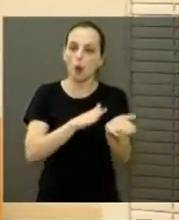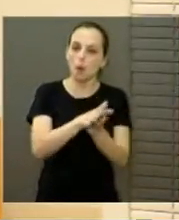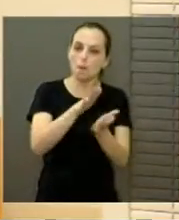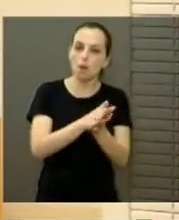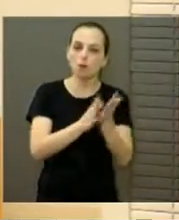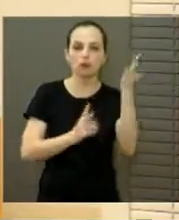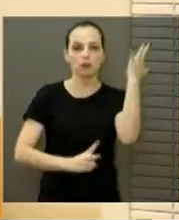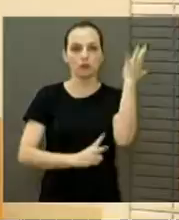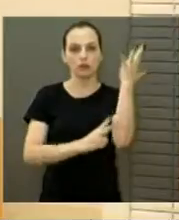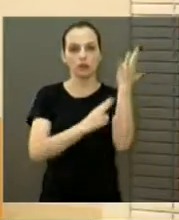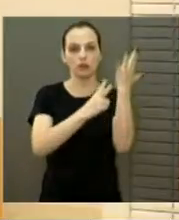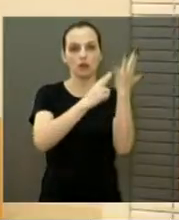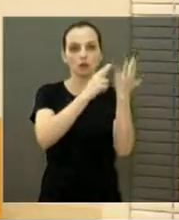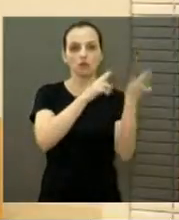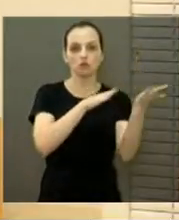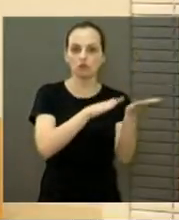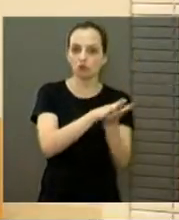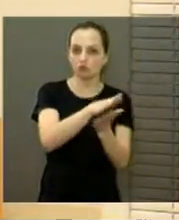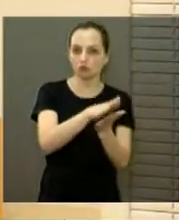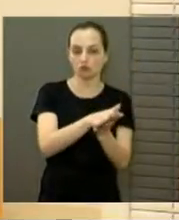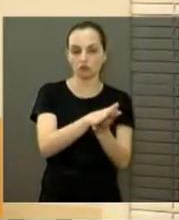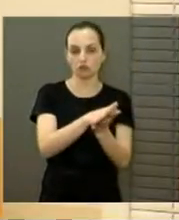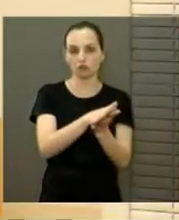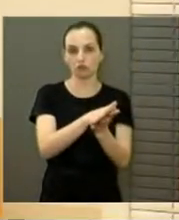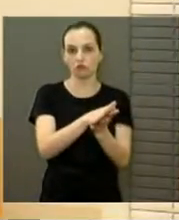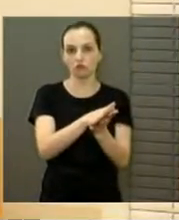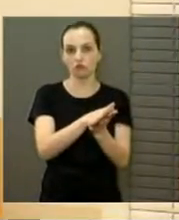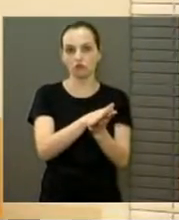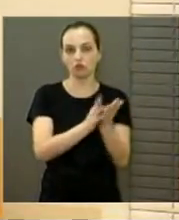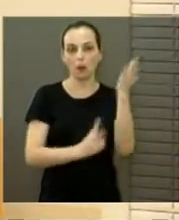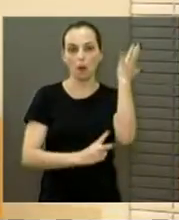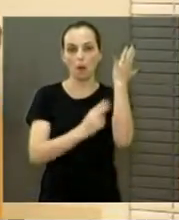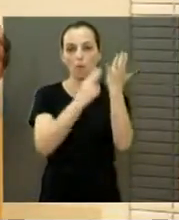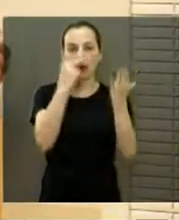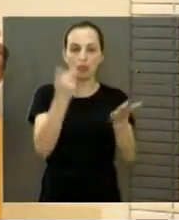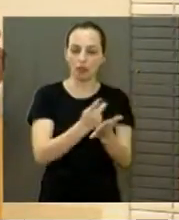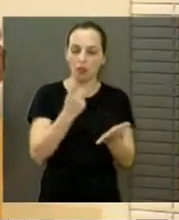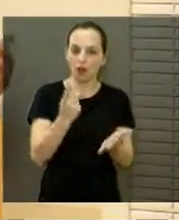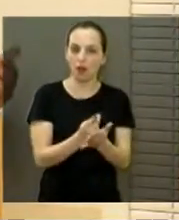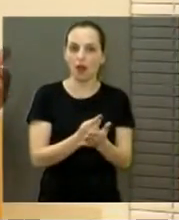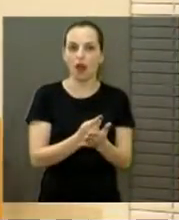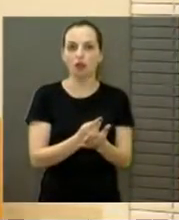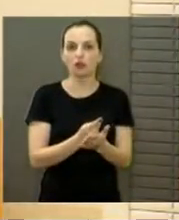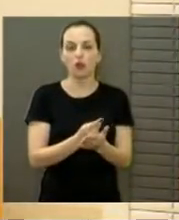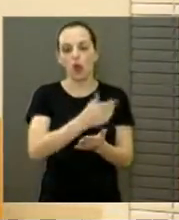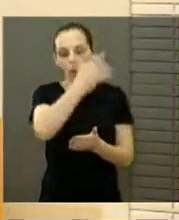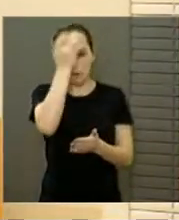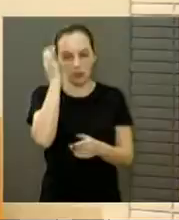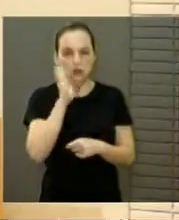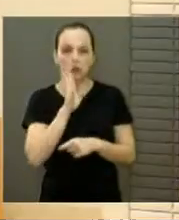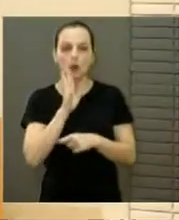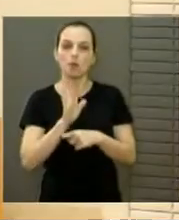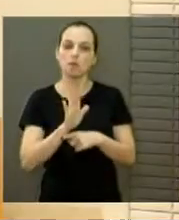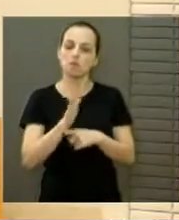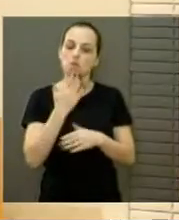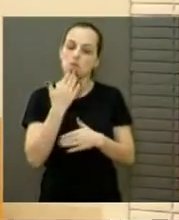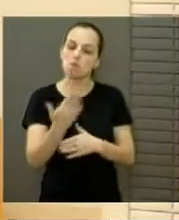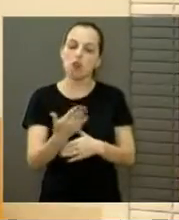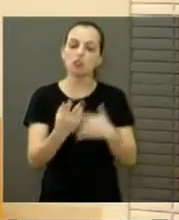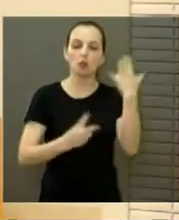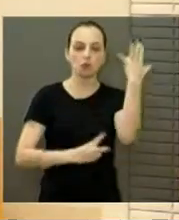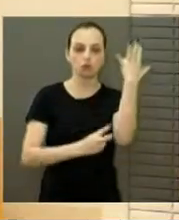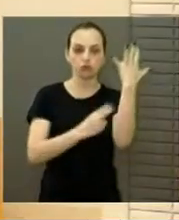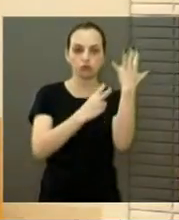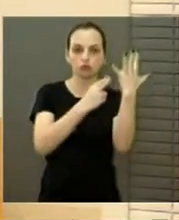poda de uma árvore, e às vezes a pessoa manda podar duas árvores ou três árvores, então mil e